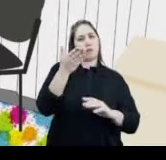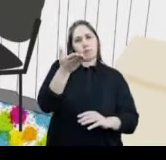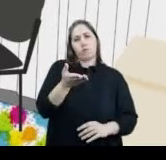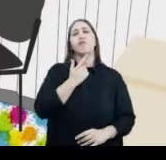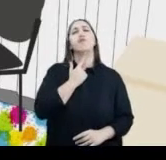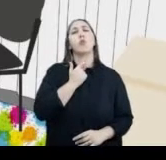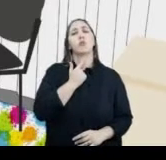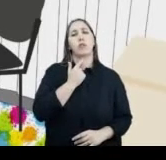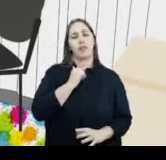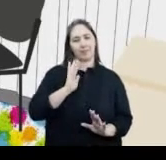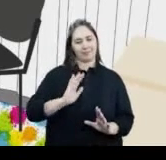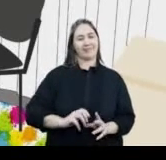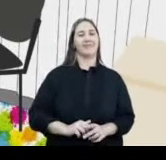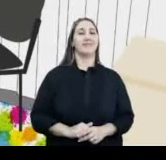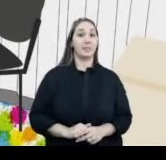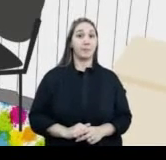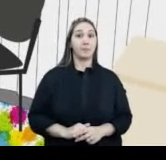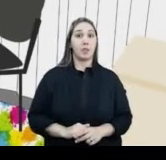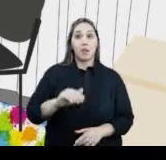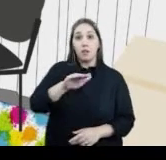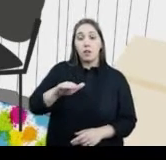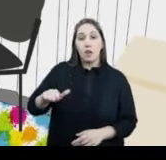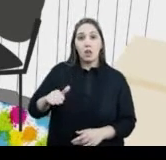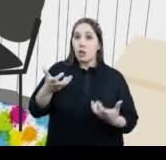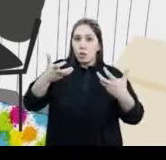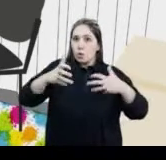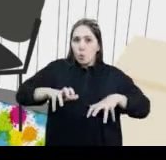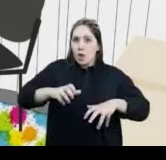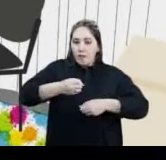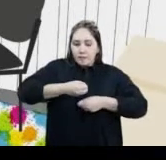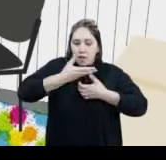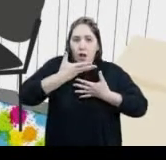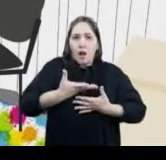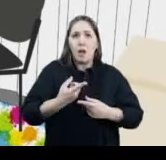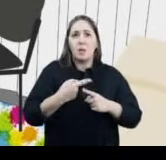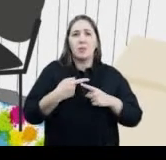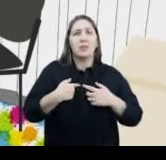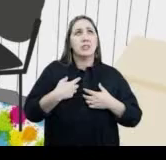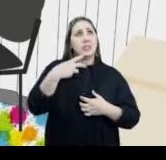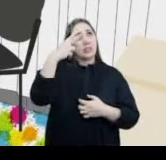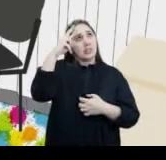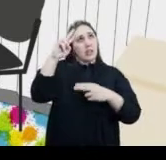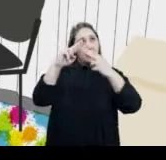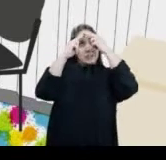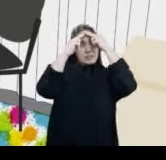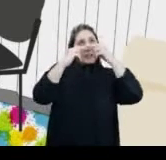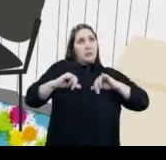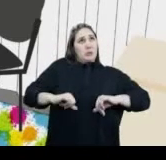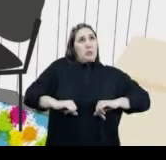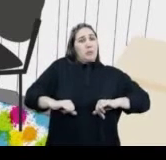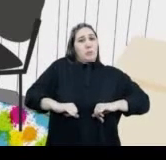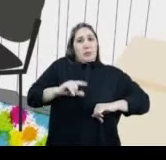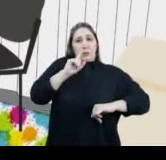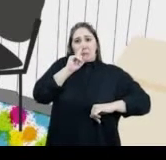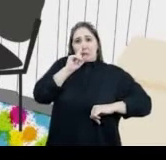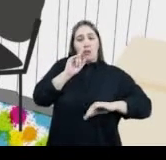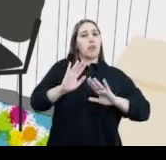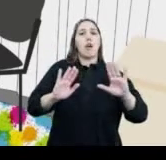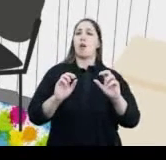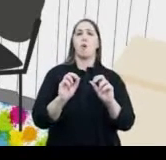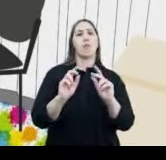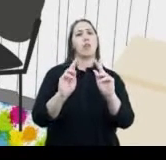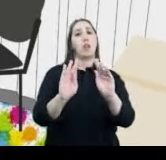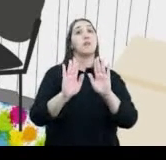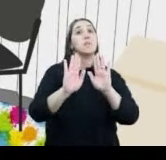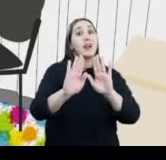É também direito da criança não falar mais sobre o assunto Se isso lhe causar um grande sofrimento ou perigo Mas quando viu alguma